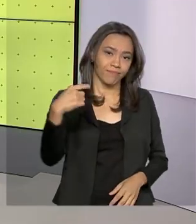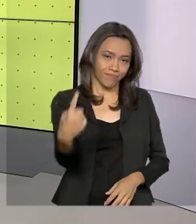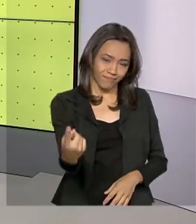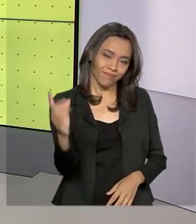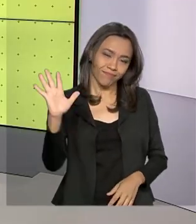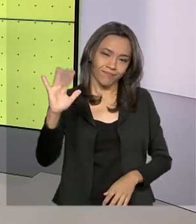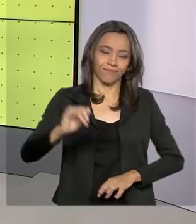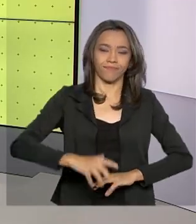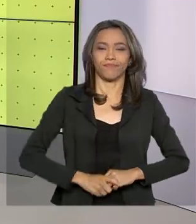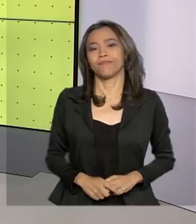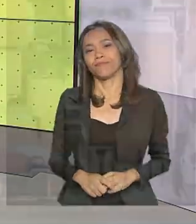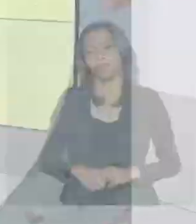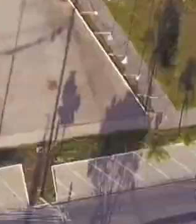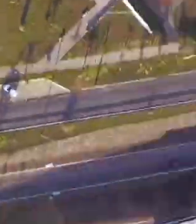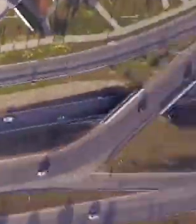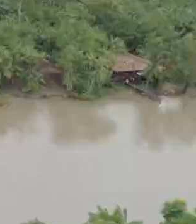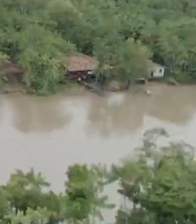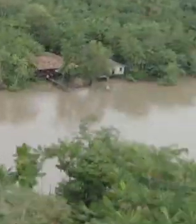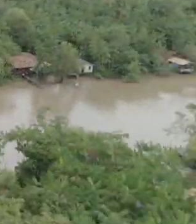edição. Até lá!